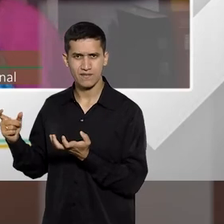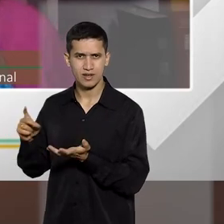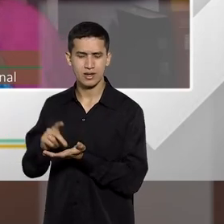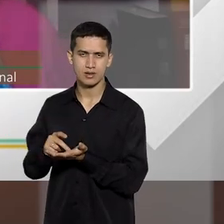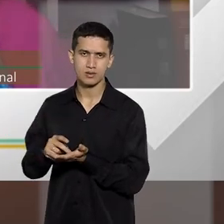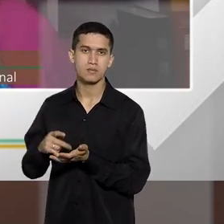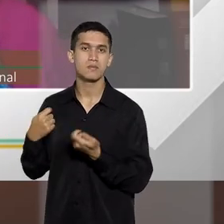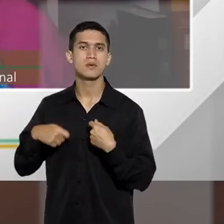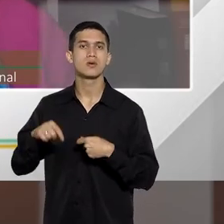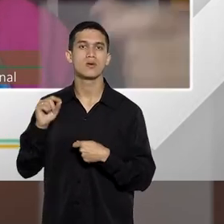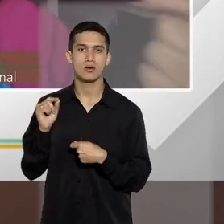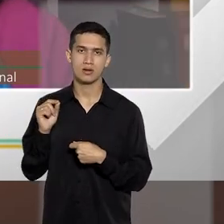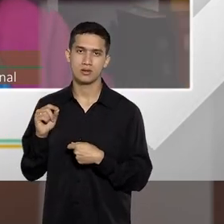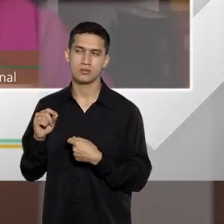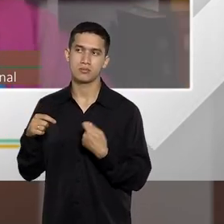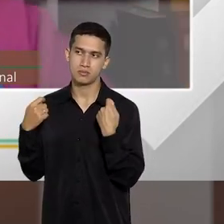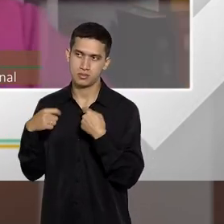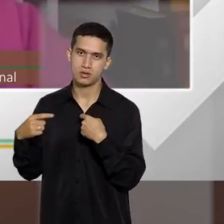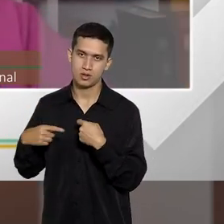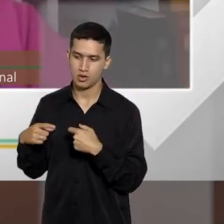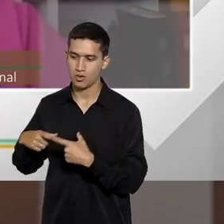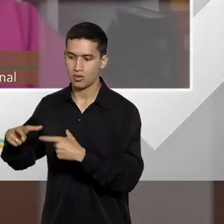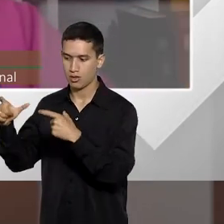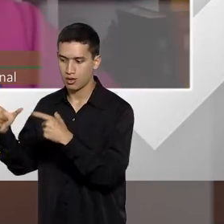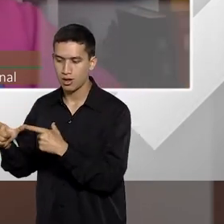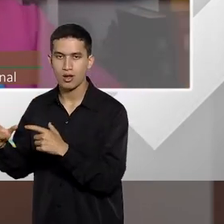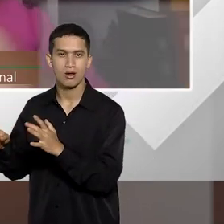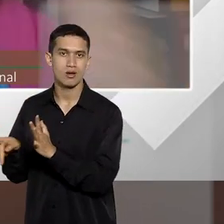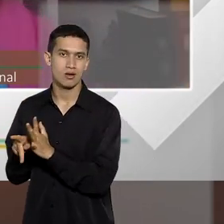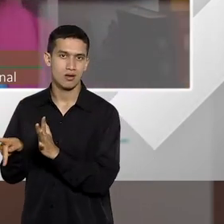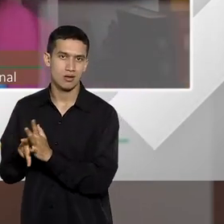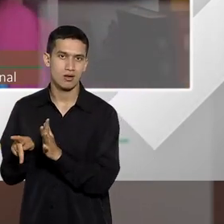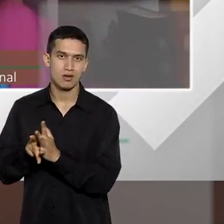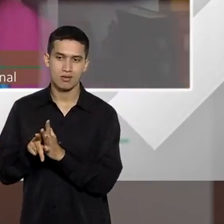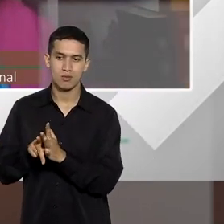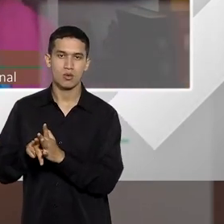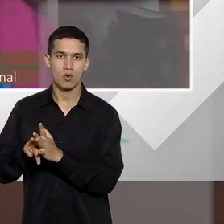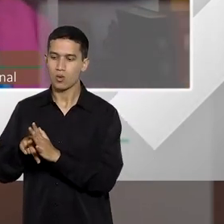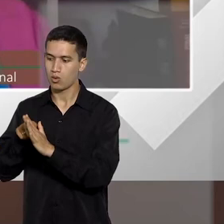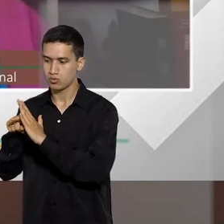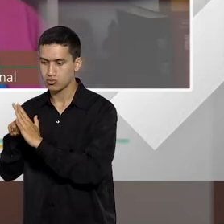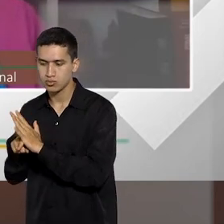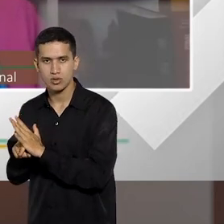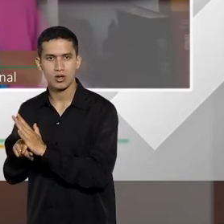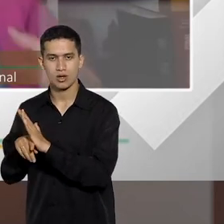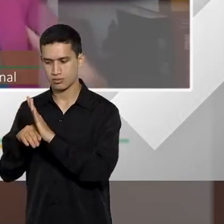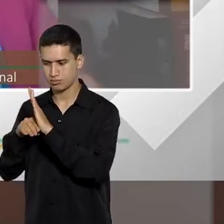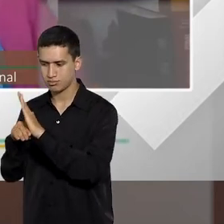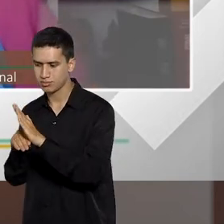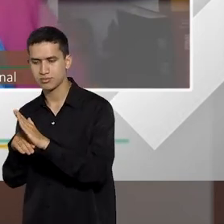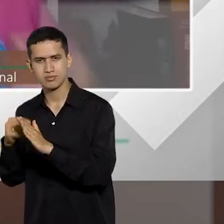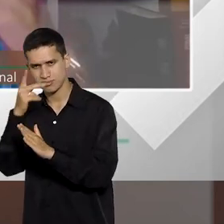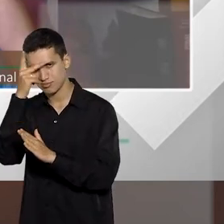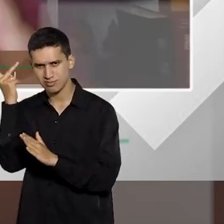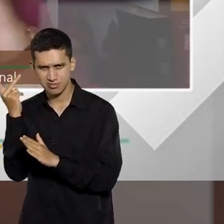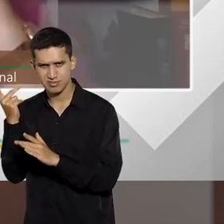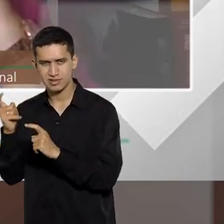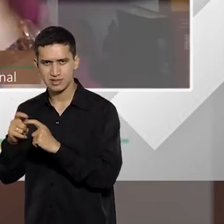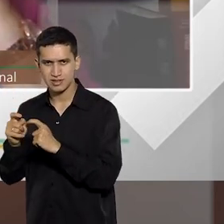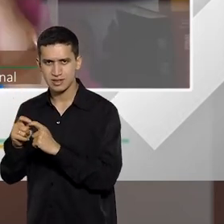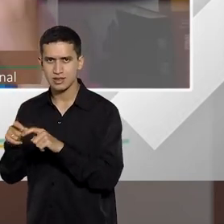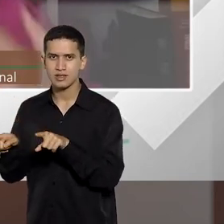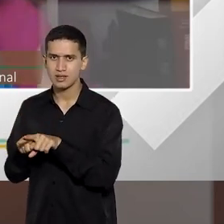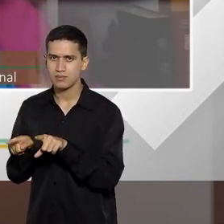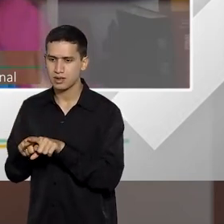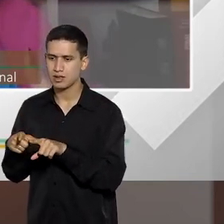consultório, não era isso, Lúcio? Ela tinha ficha dos pacientes, ela tinha tudo ali, então, quando eu entro dentro de um consultório